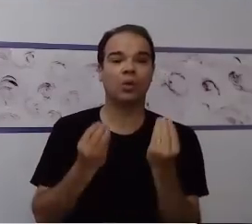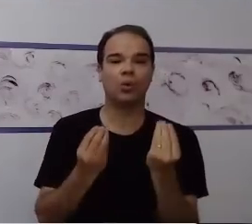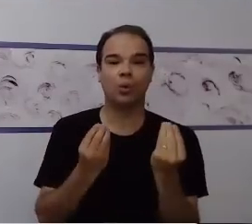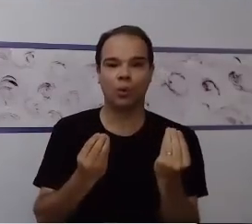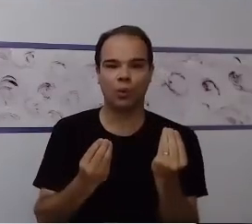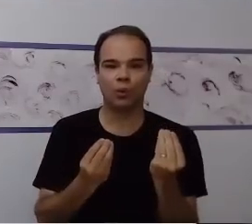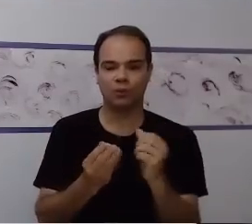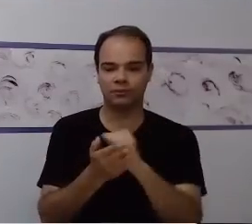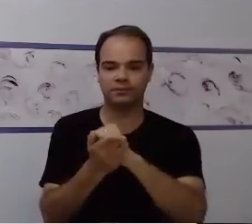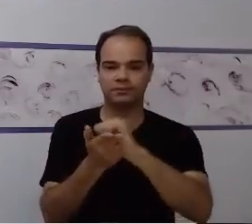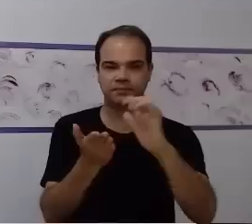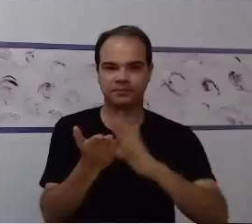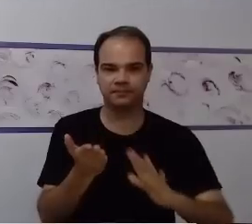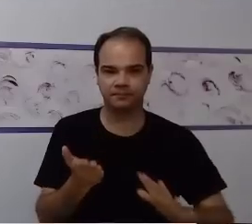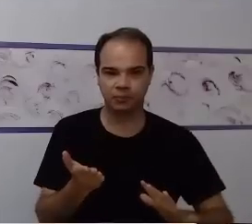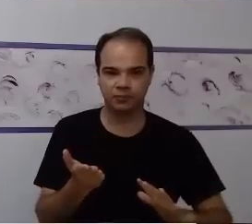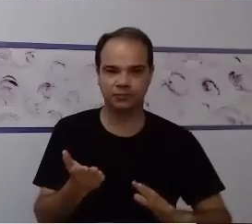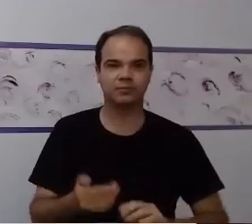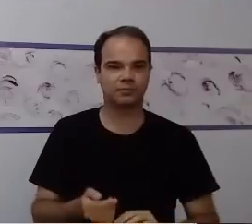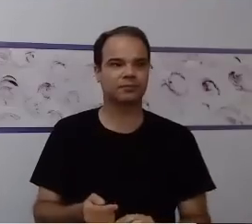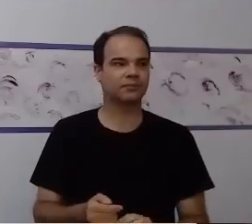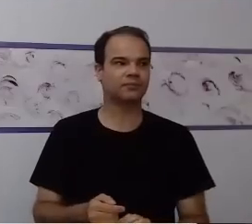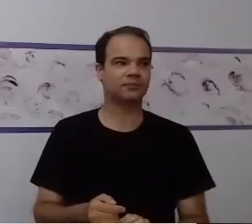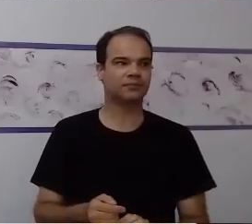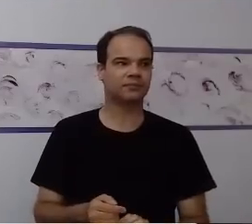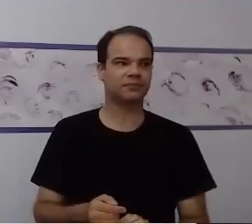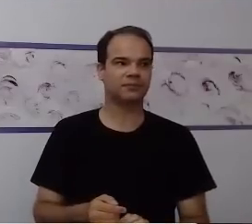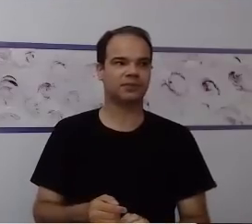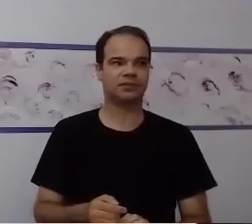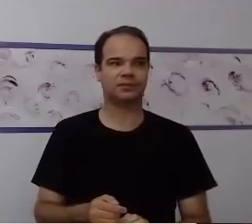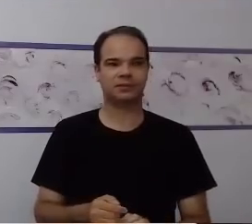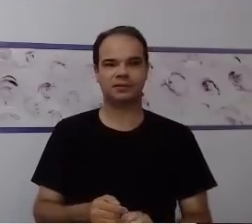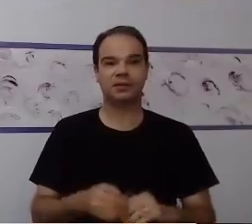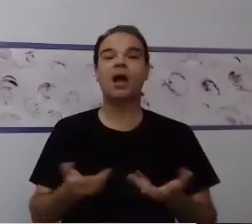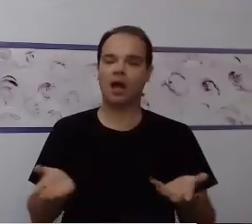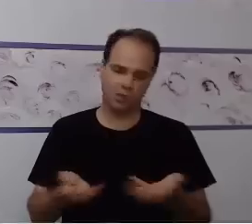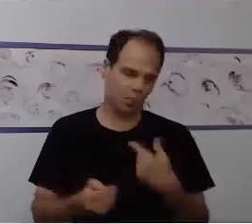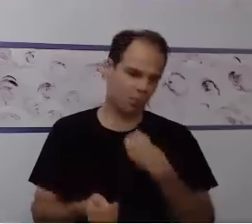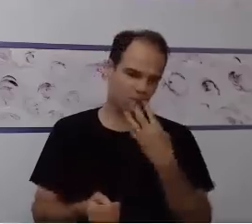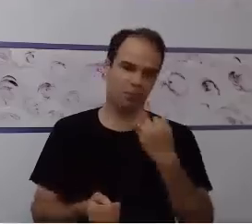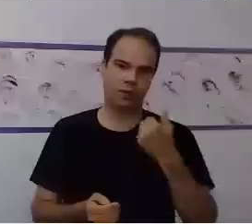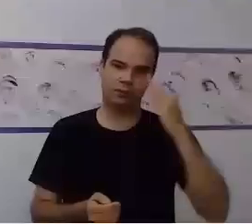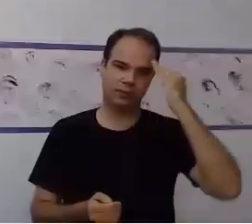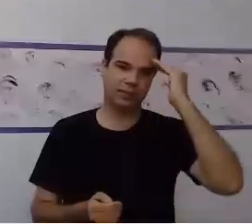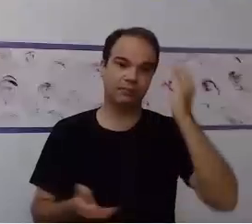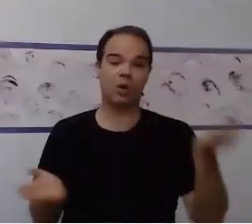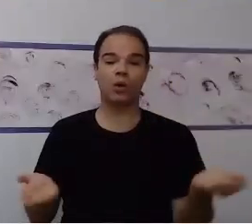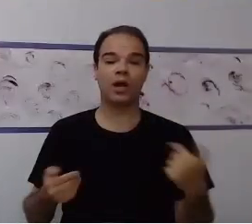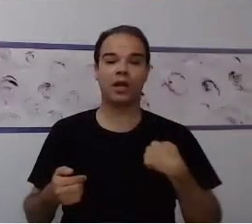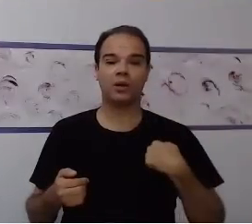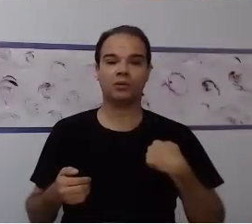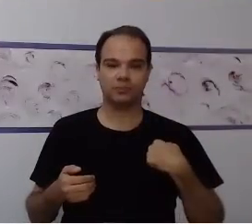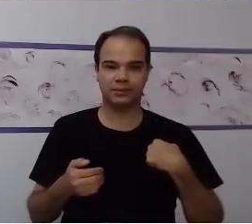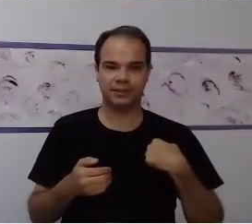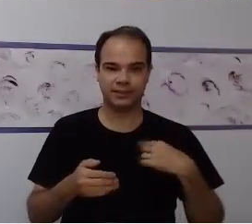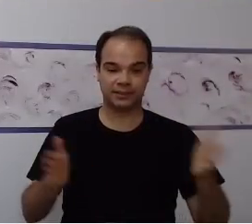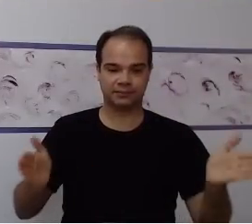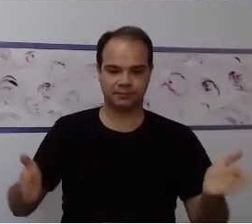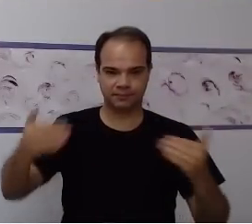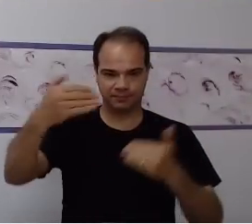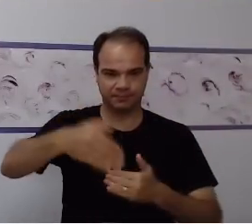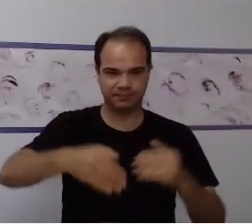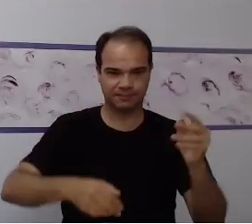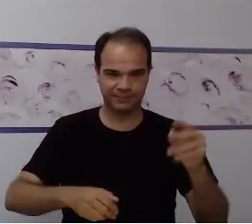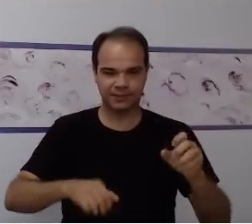deficiência intelectual apresenta. Eu já entendi isso, mas e agora? Tô na sala de aula. O que que eu vou